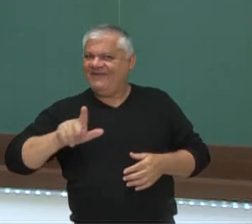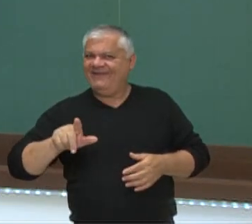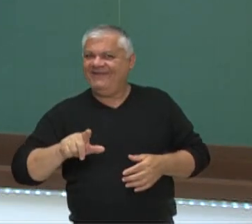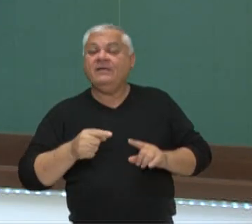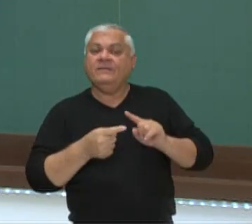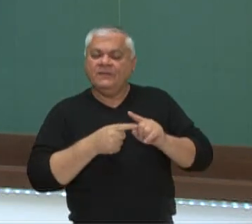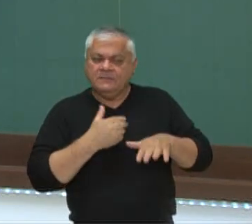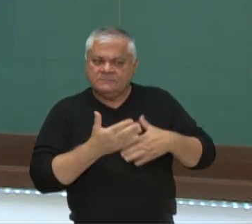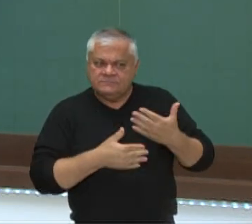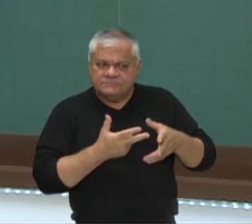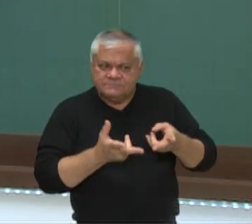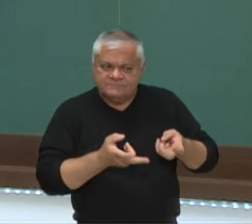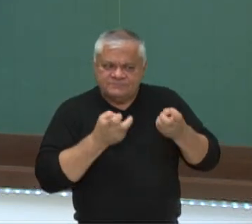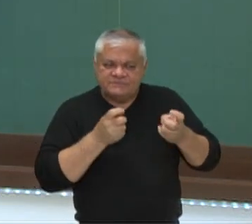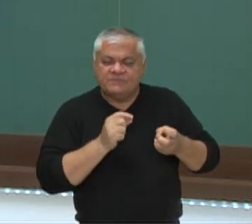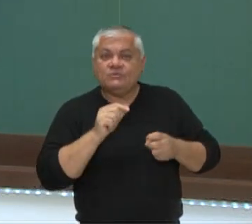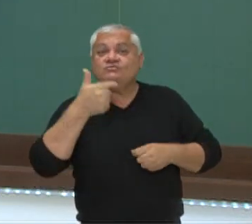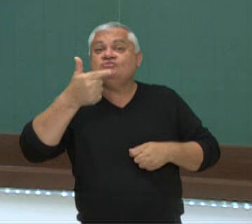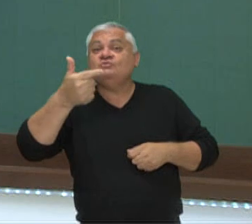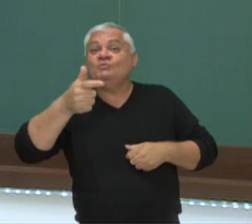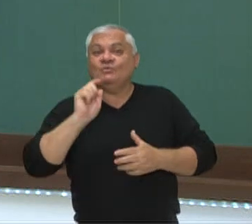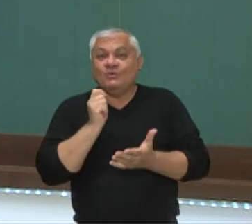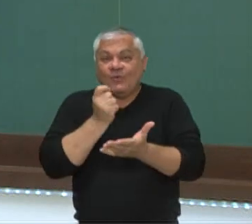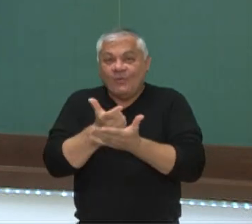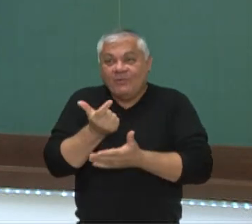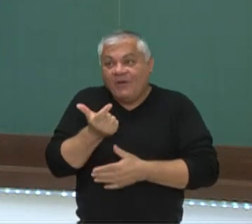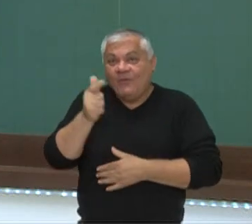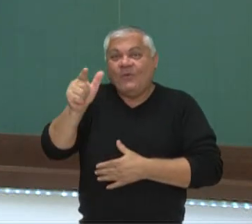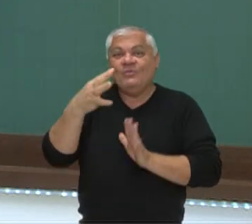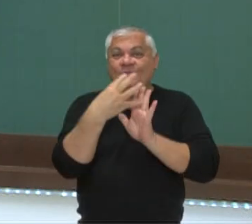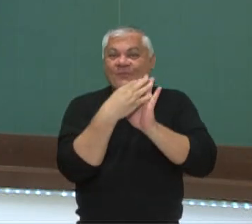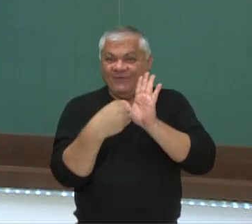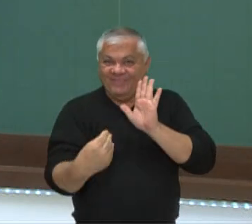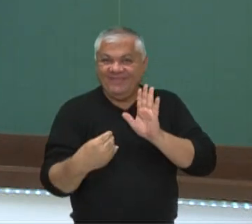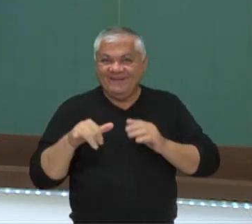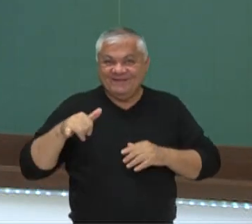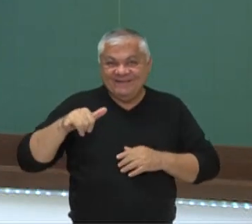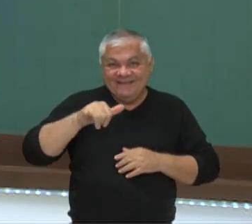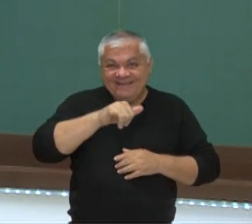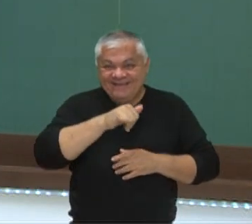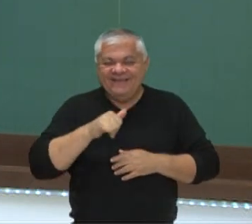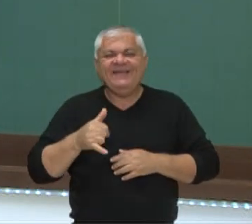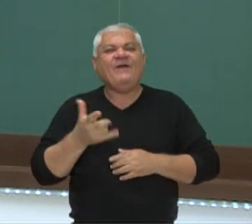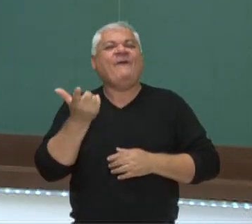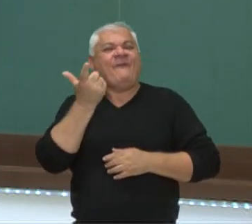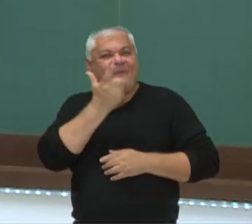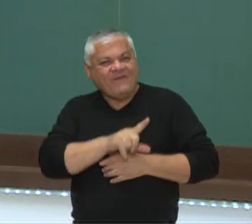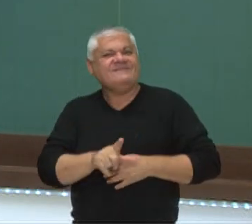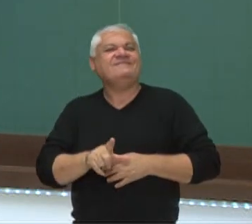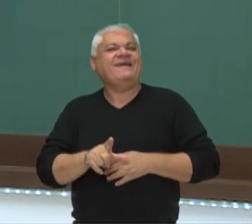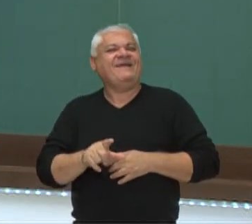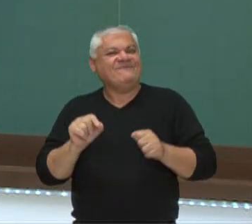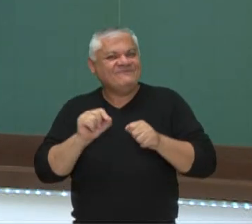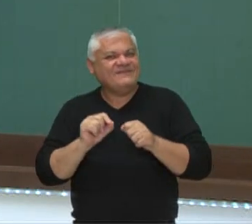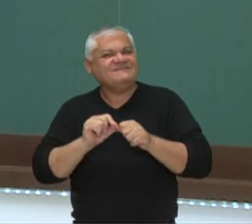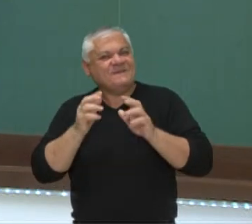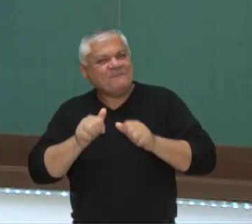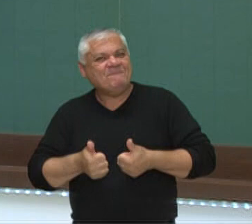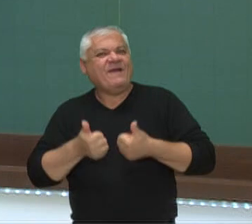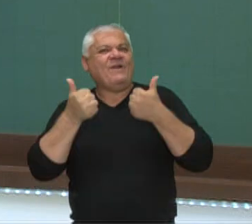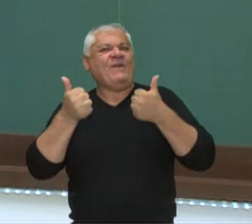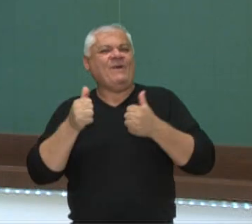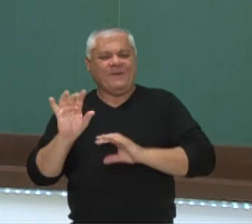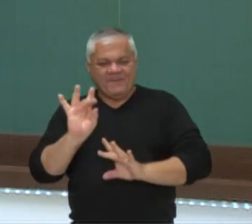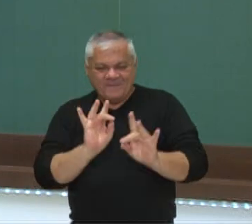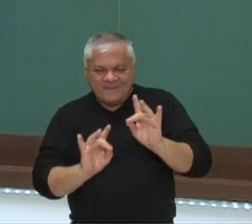conseguiu ver que no próximo, se ele comprasse um outro junto com o seu colega, ele se sairia melhor. Ele conseguiria